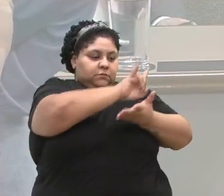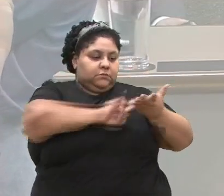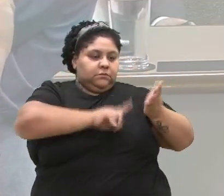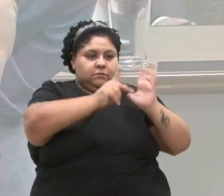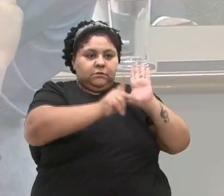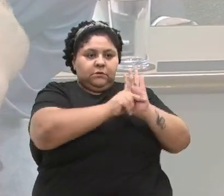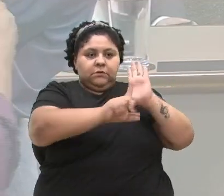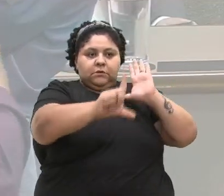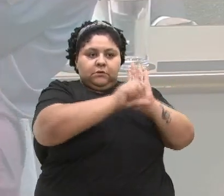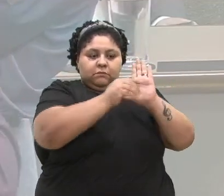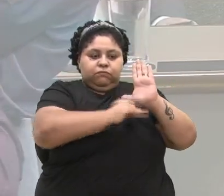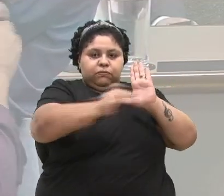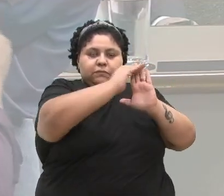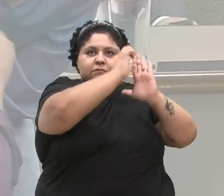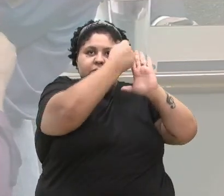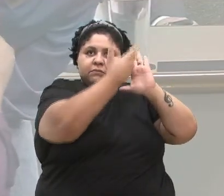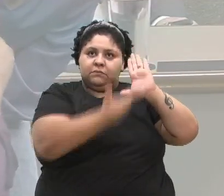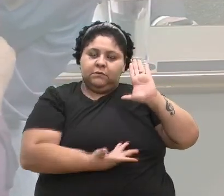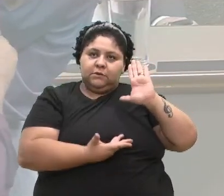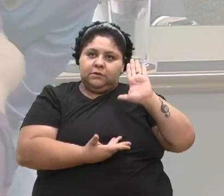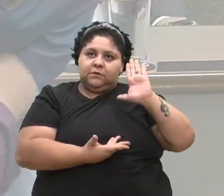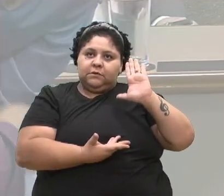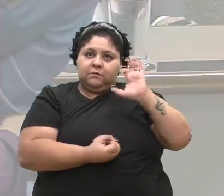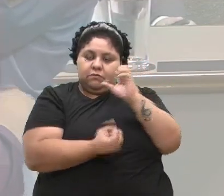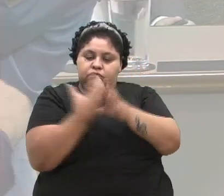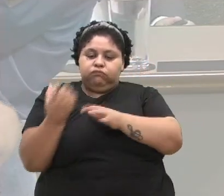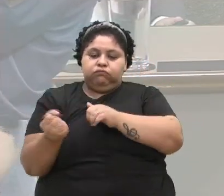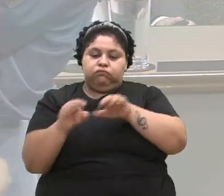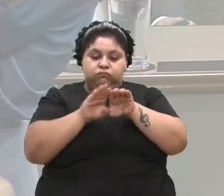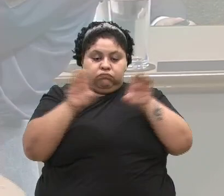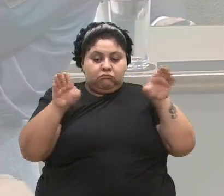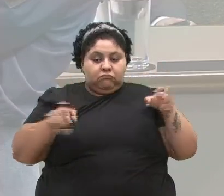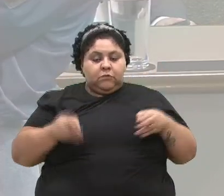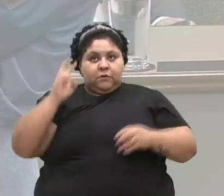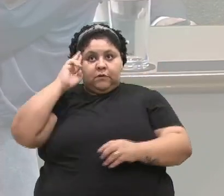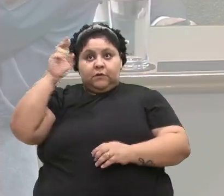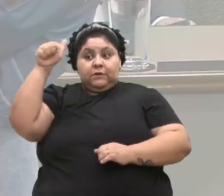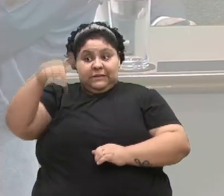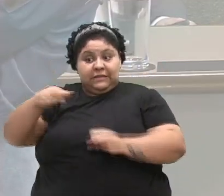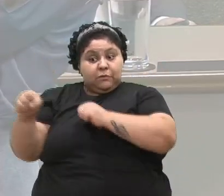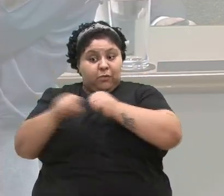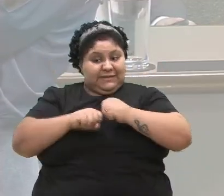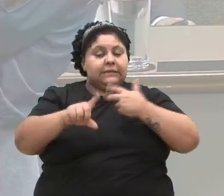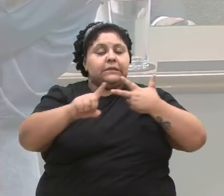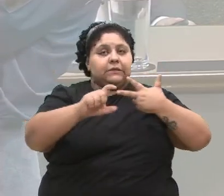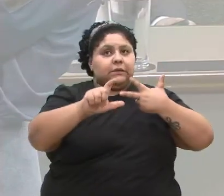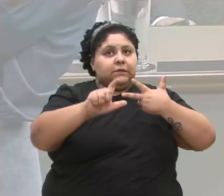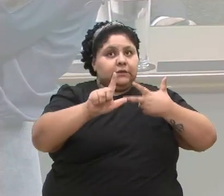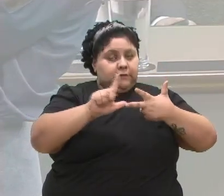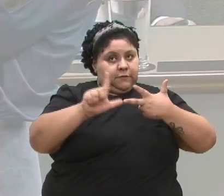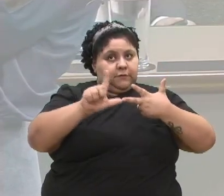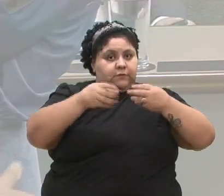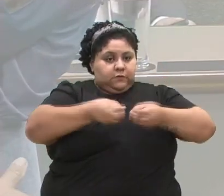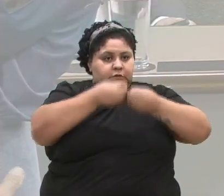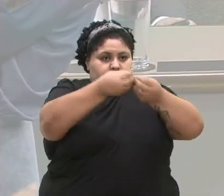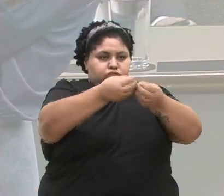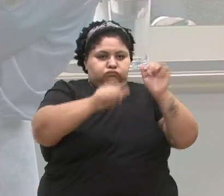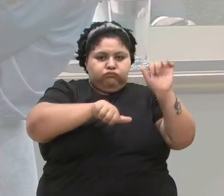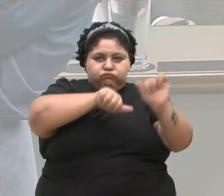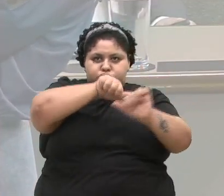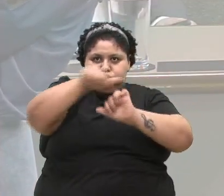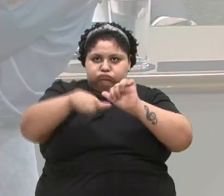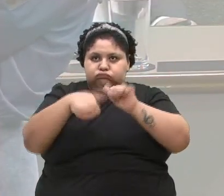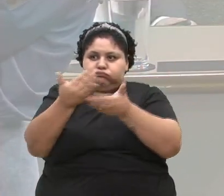projeto de lei acima ementado de autoria da mesa diretora desse poder legislativo que concede a reposição das